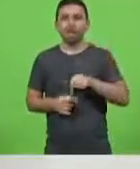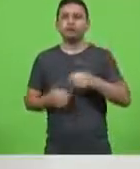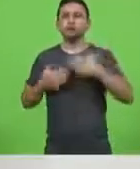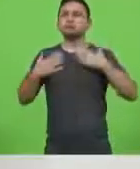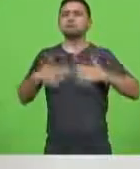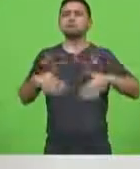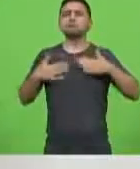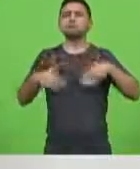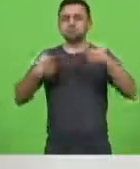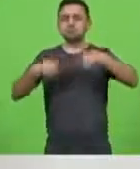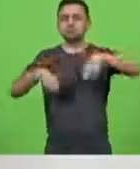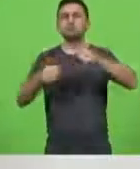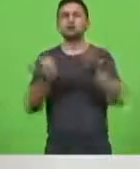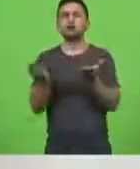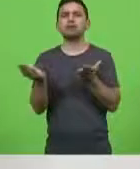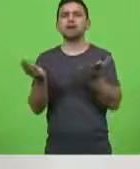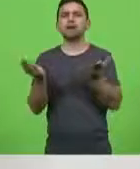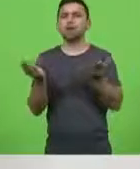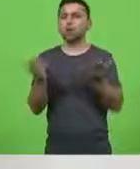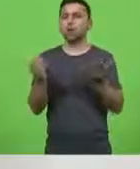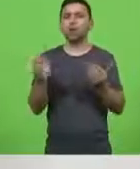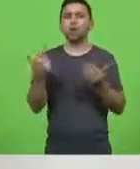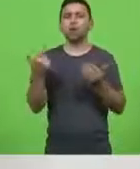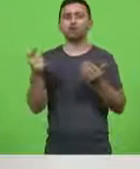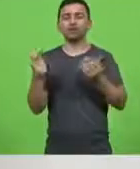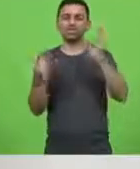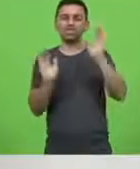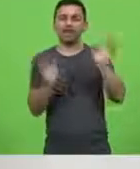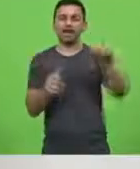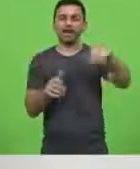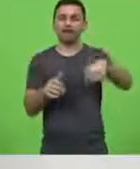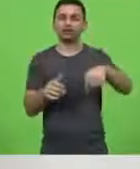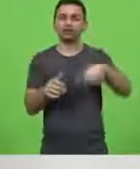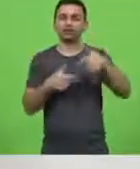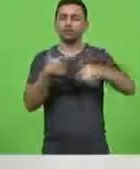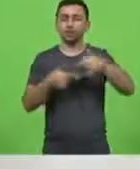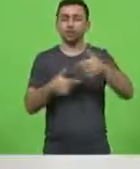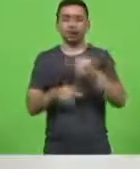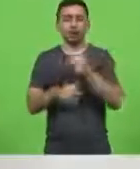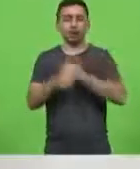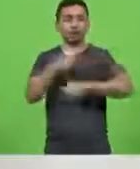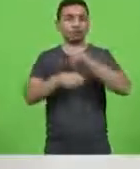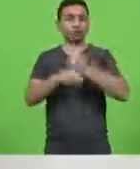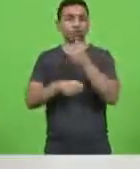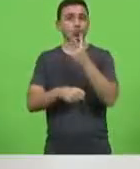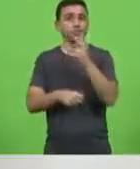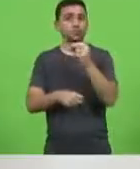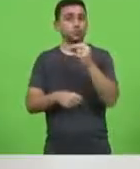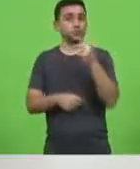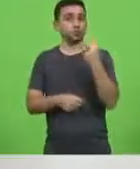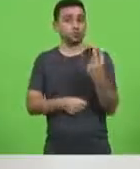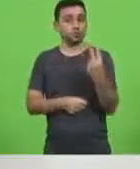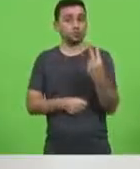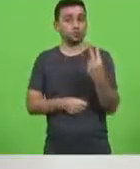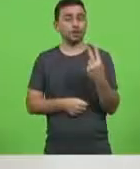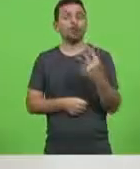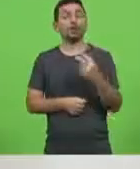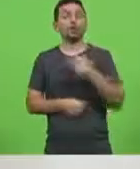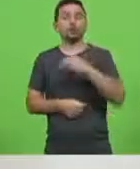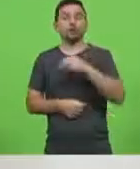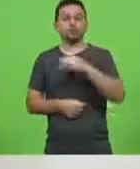precisarem concorrer para as empresas que já operavam em 2002 uma ação do Ministério Público então